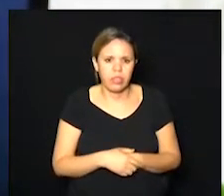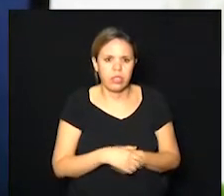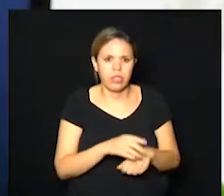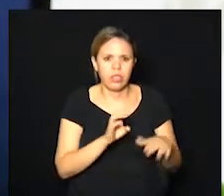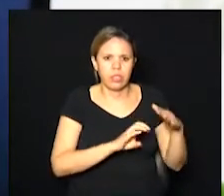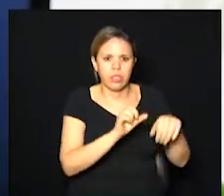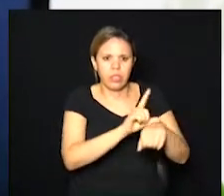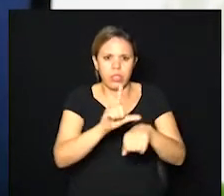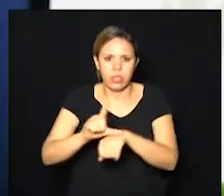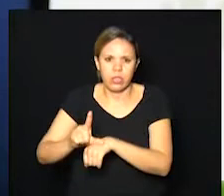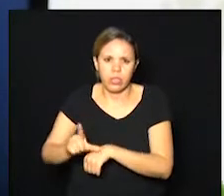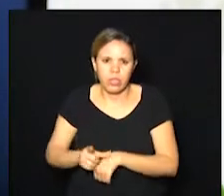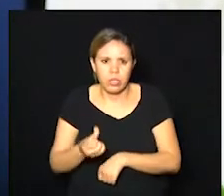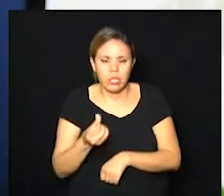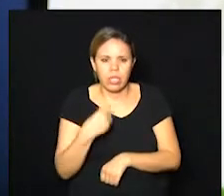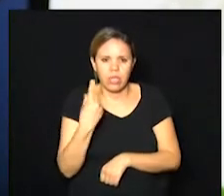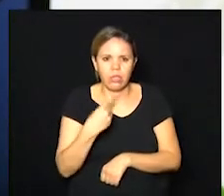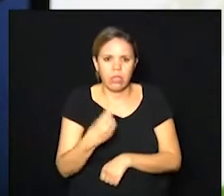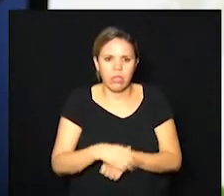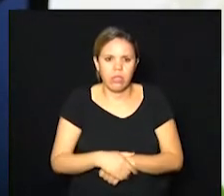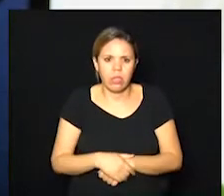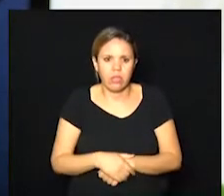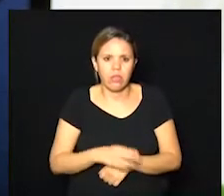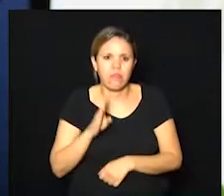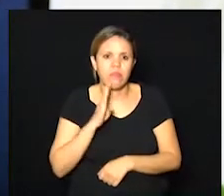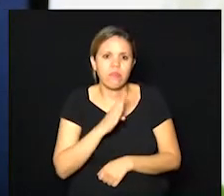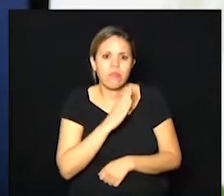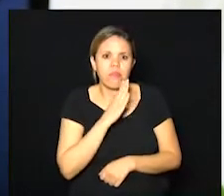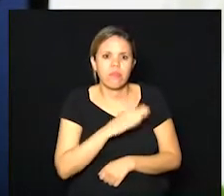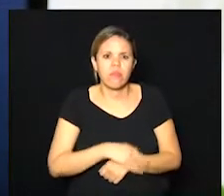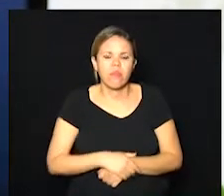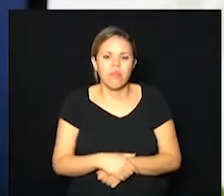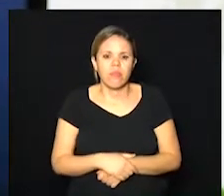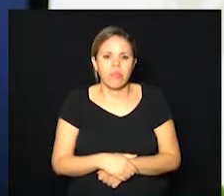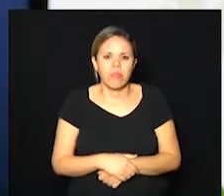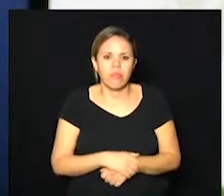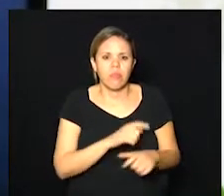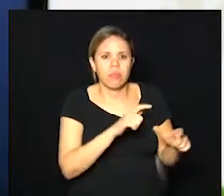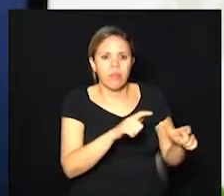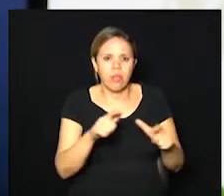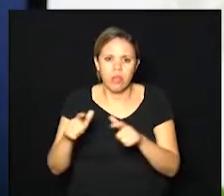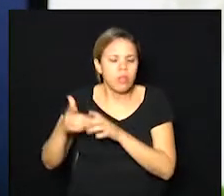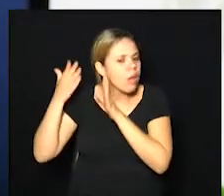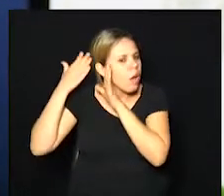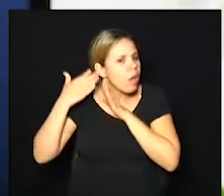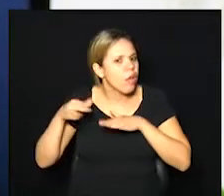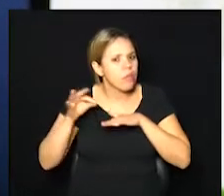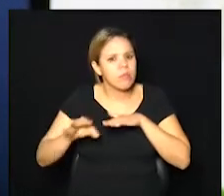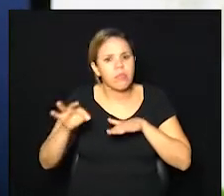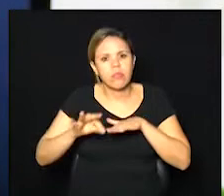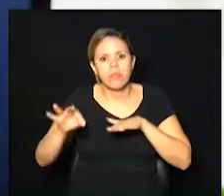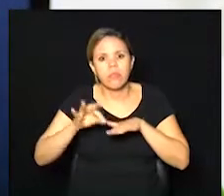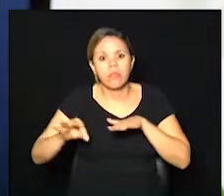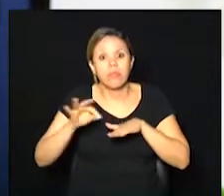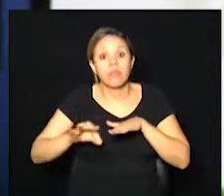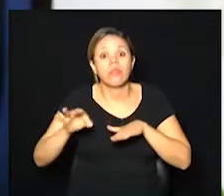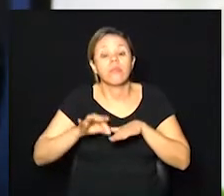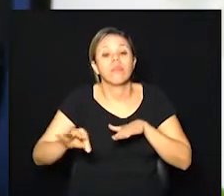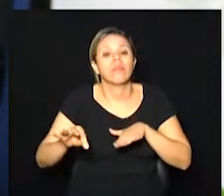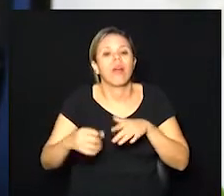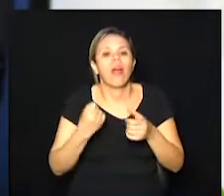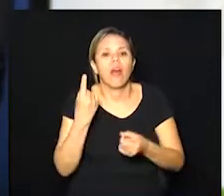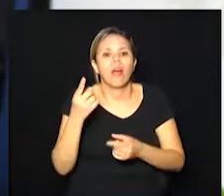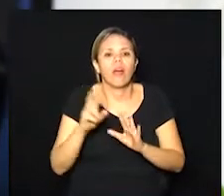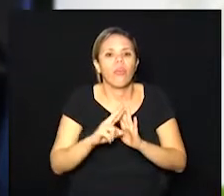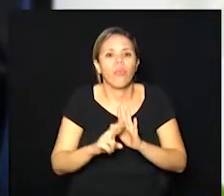por seis horas, e bares, restaurantes, e salão de beleza, também, com alguns critérios. Por isso que eu